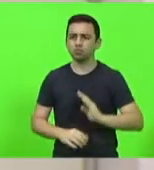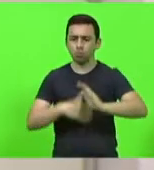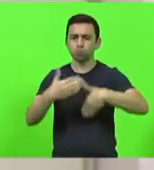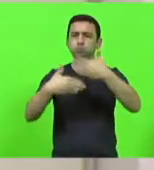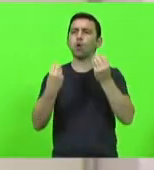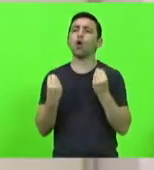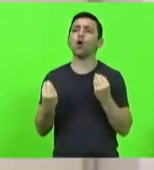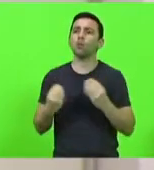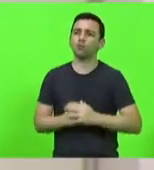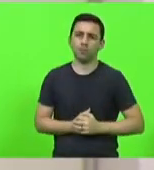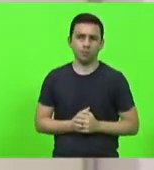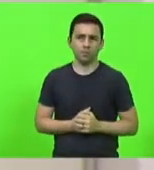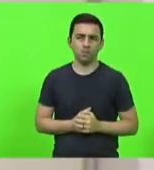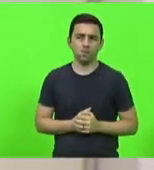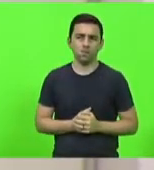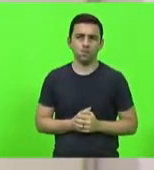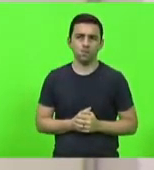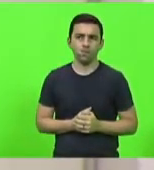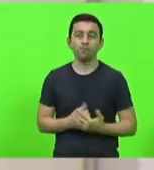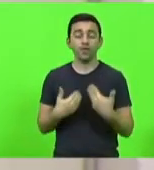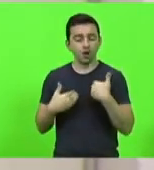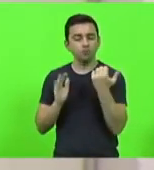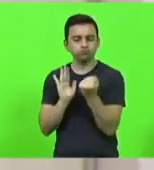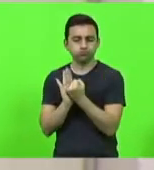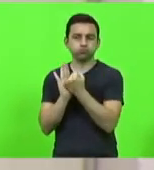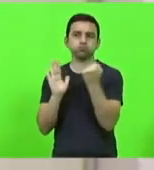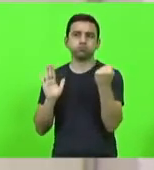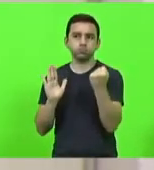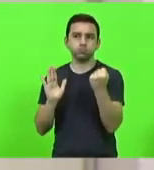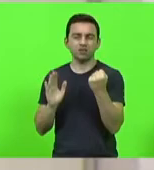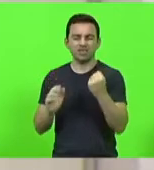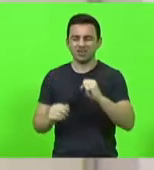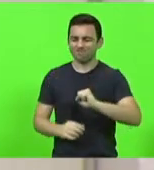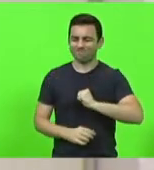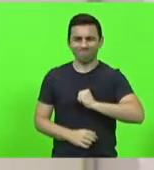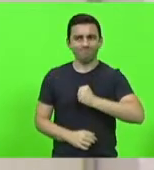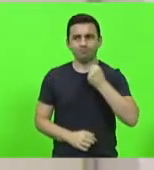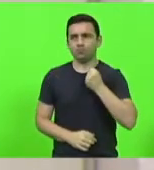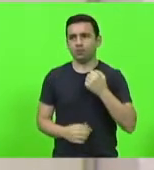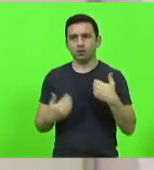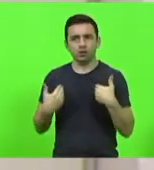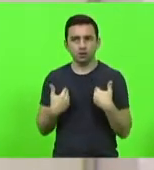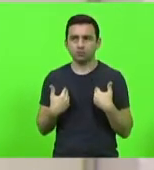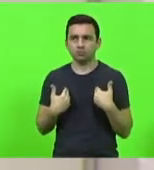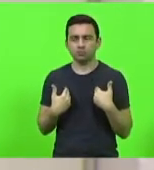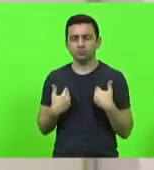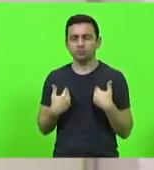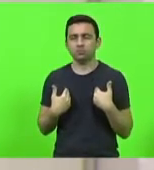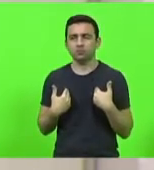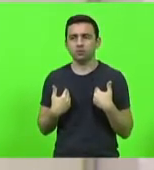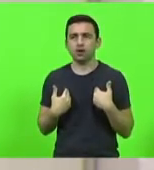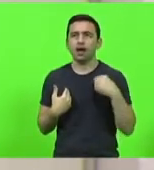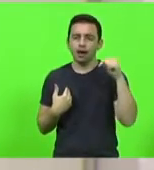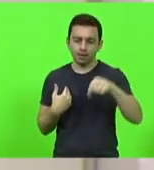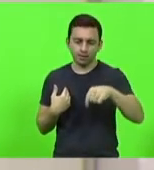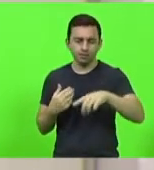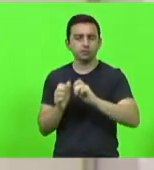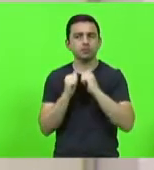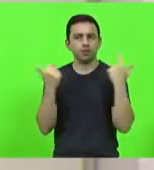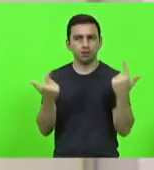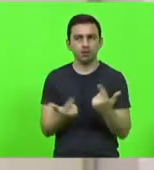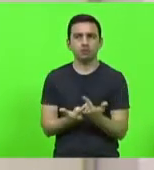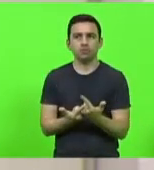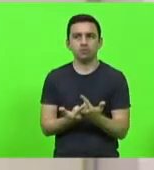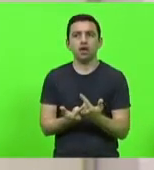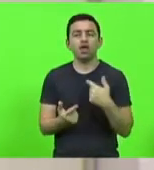Eu quero aqui deixar o registro da indignação desse deputado no plenário desta casa. Eu